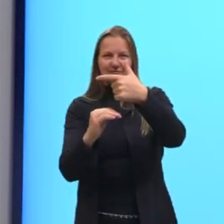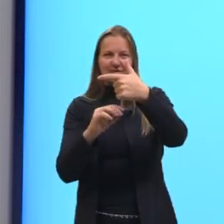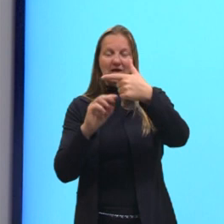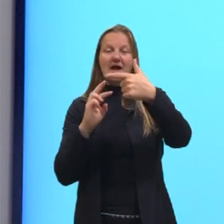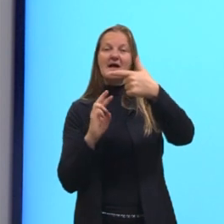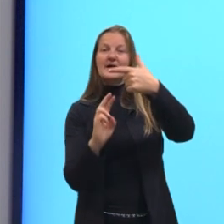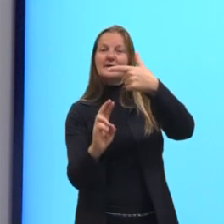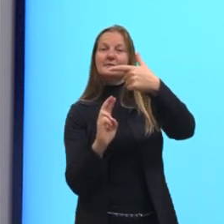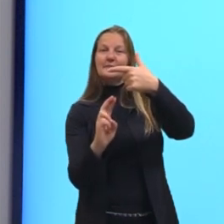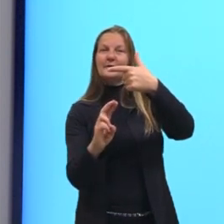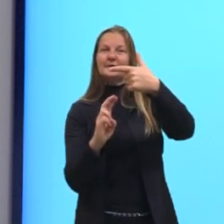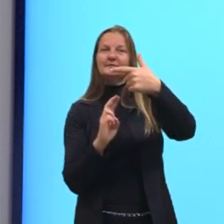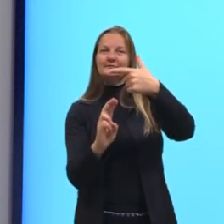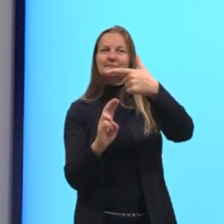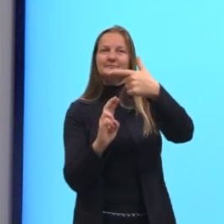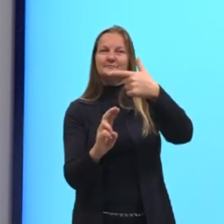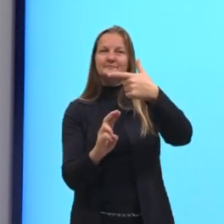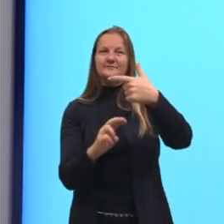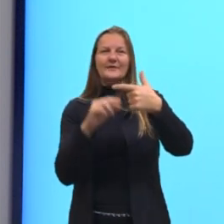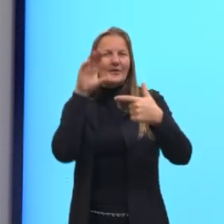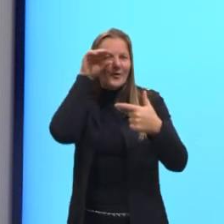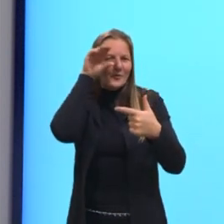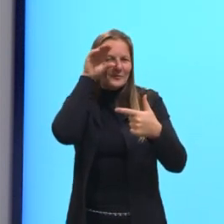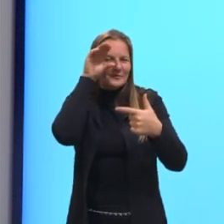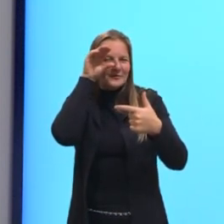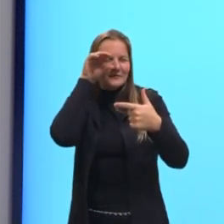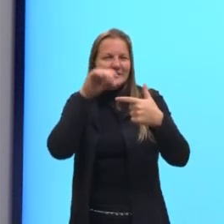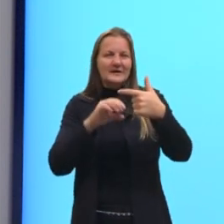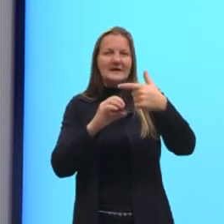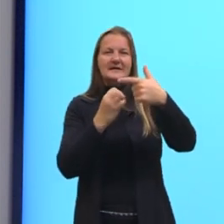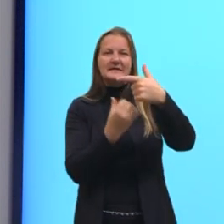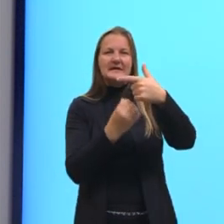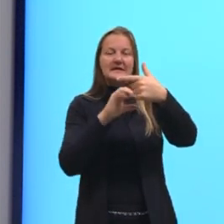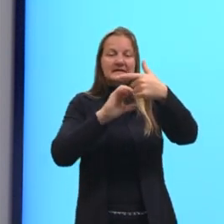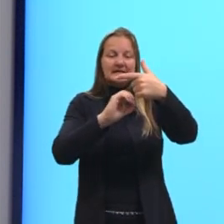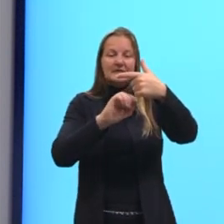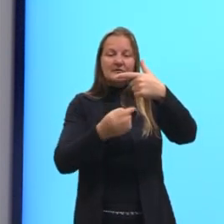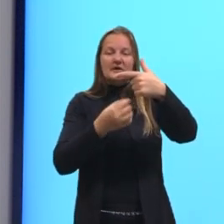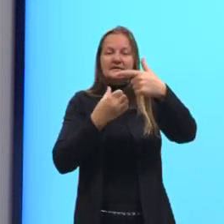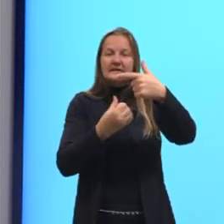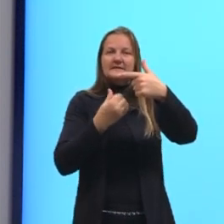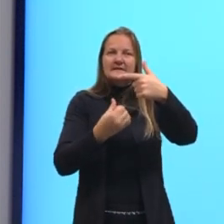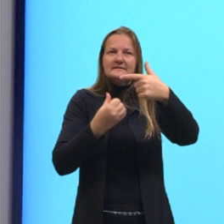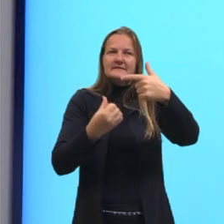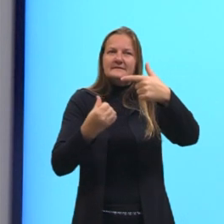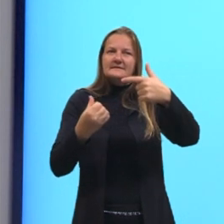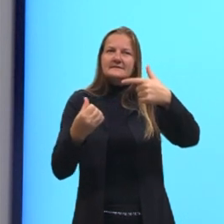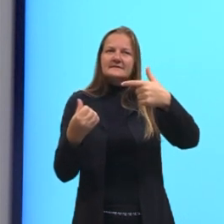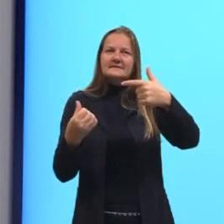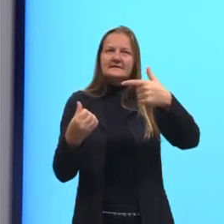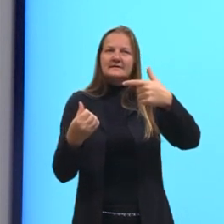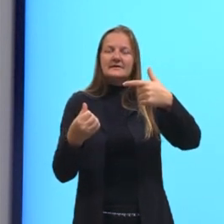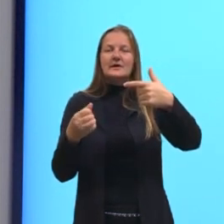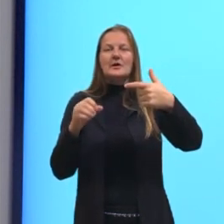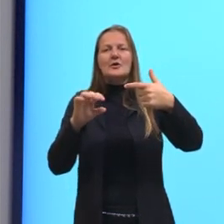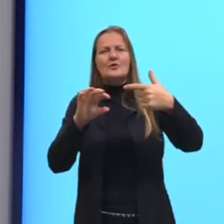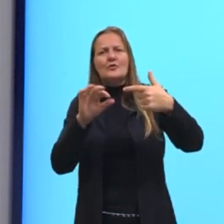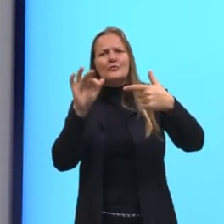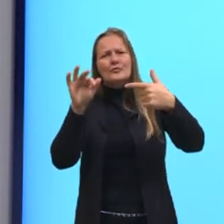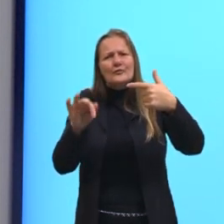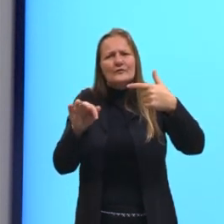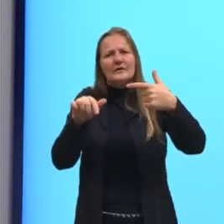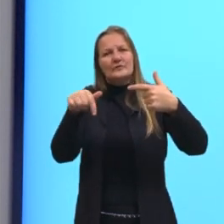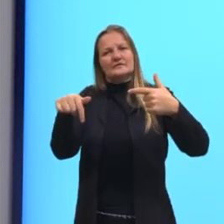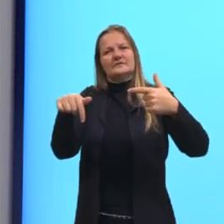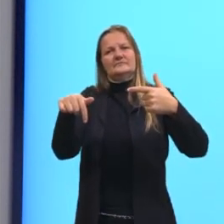o resultado. Observem que depois da vírgula, sempre ficou repetindo o 6, e lá no final, a calculadora arredondou esse valor,